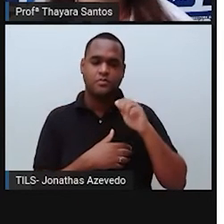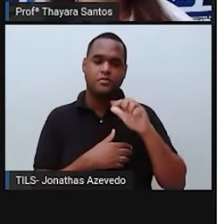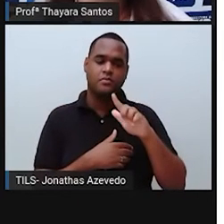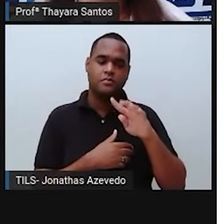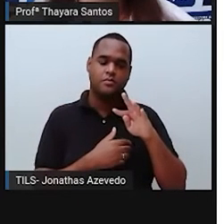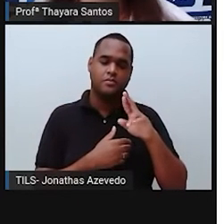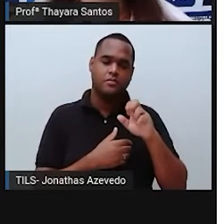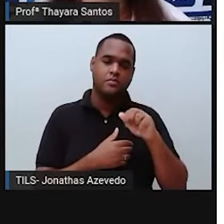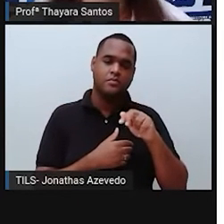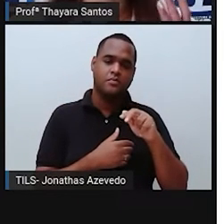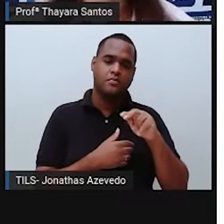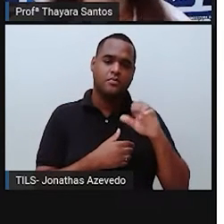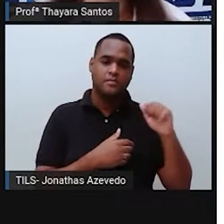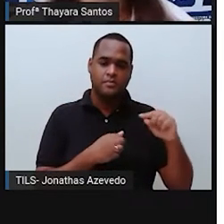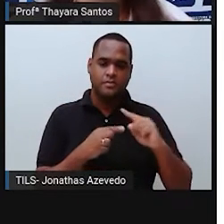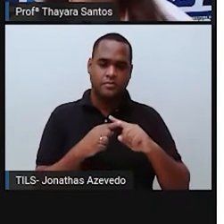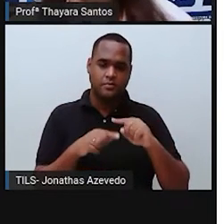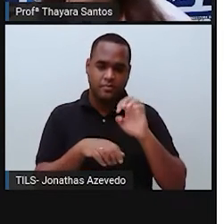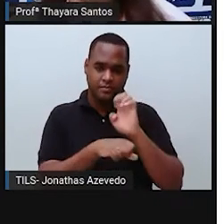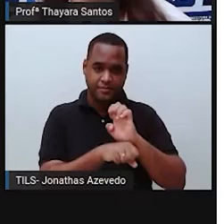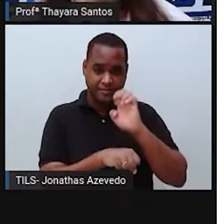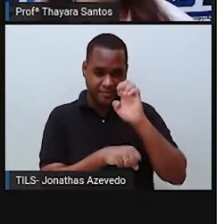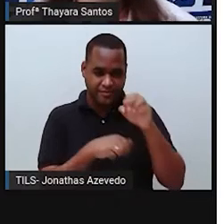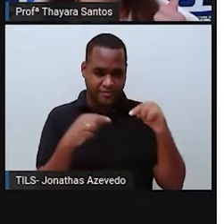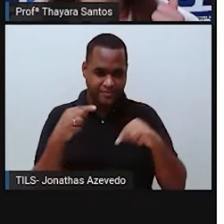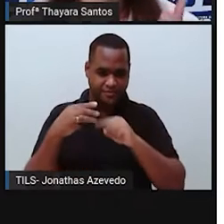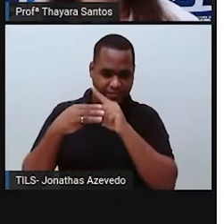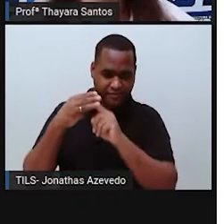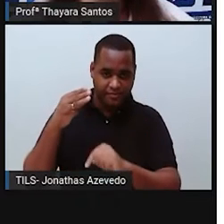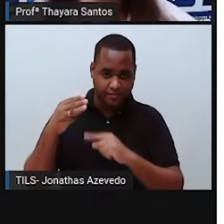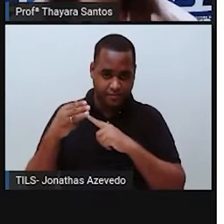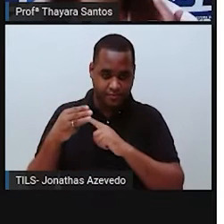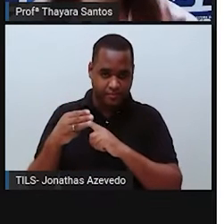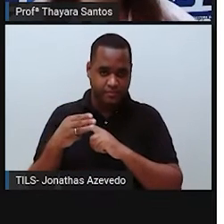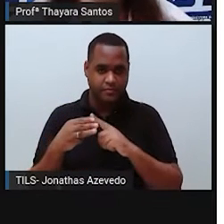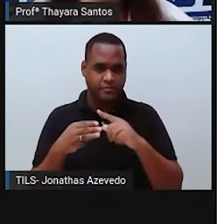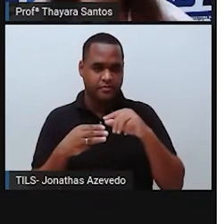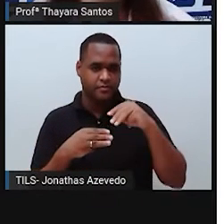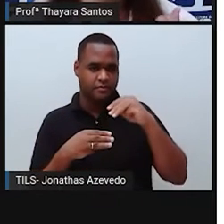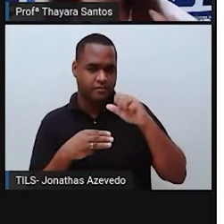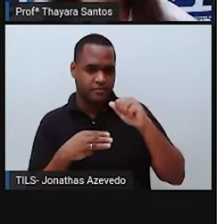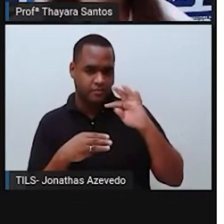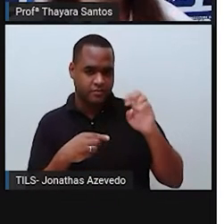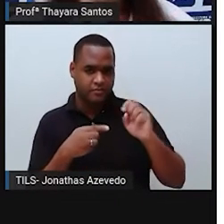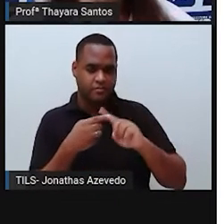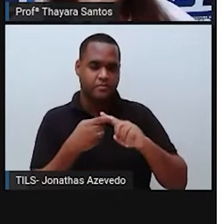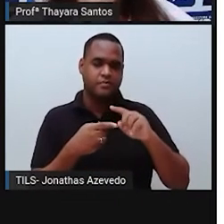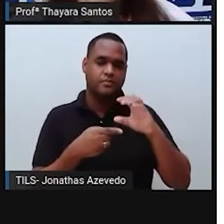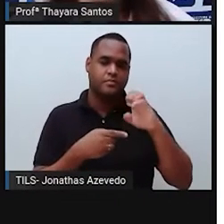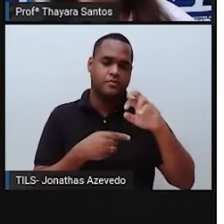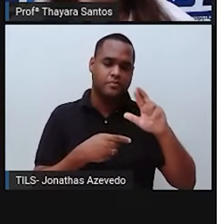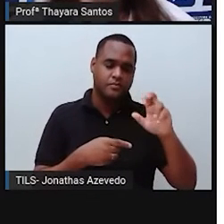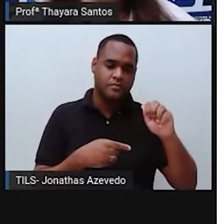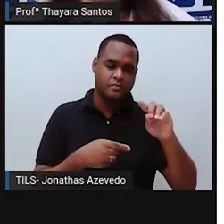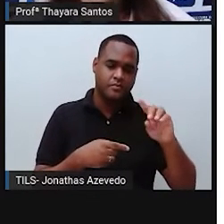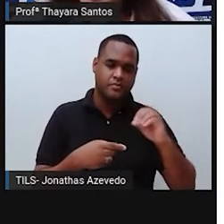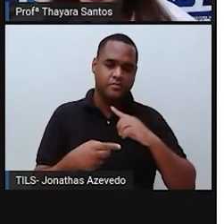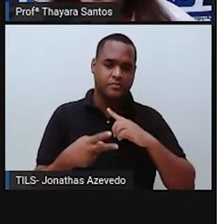nosso estado, a gente tem a presença desses três biomas. Mata Atlântica, Cerrado e a Caatinga.